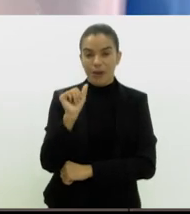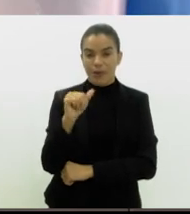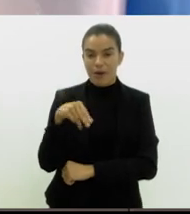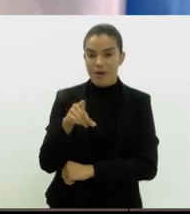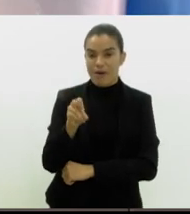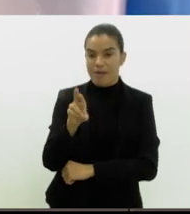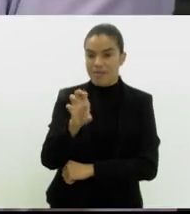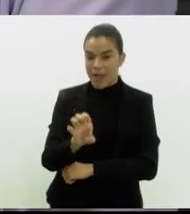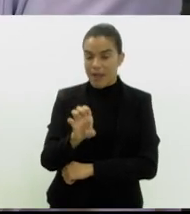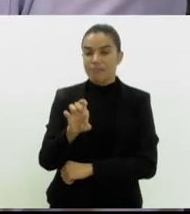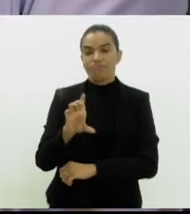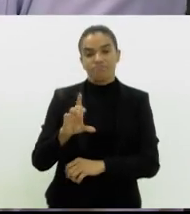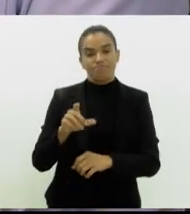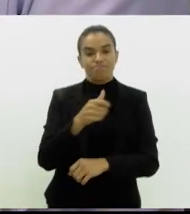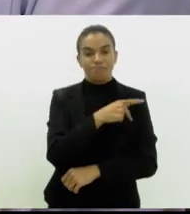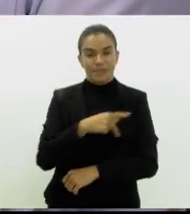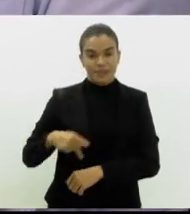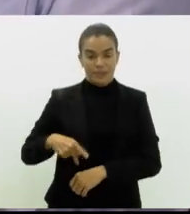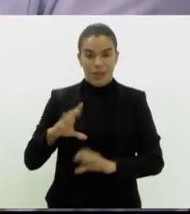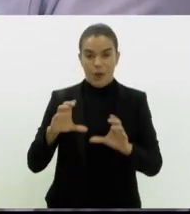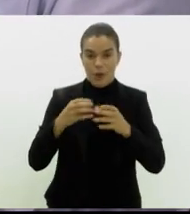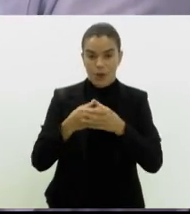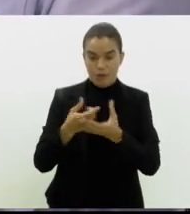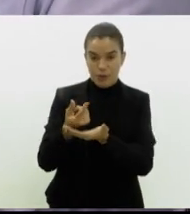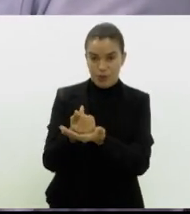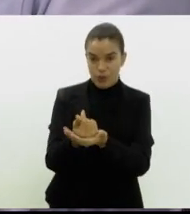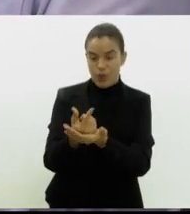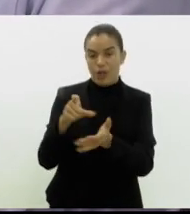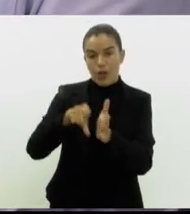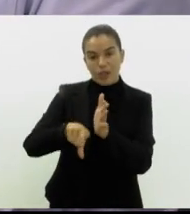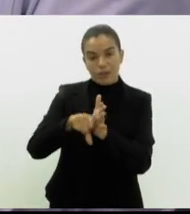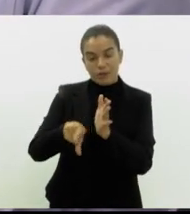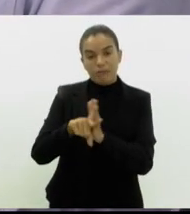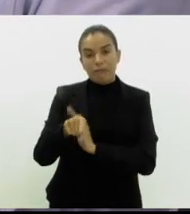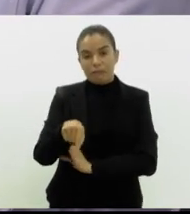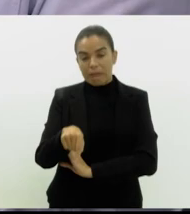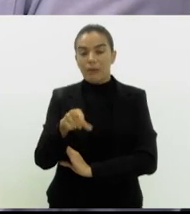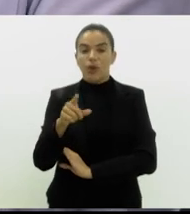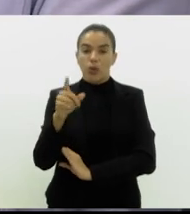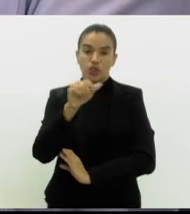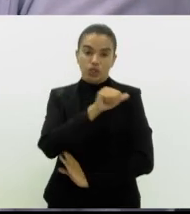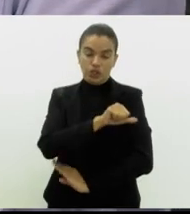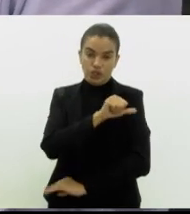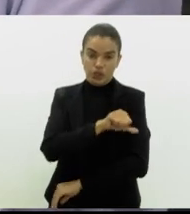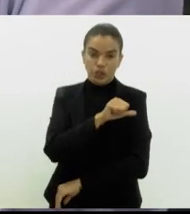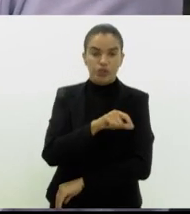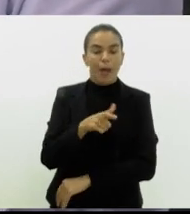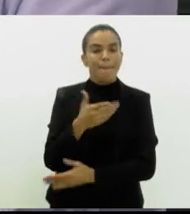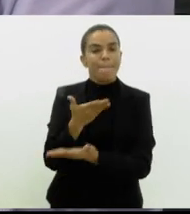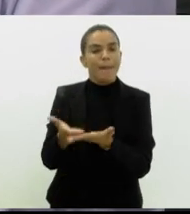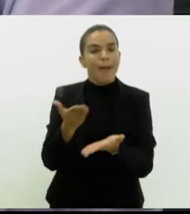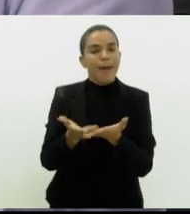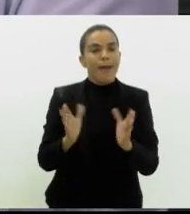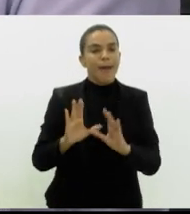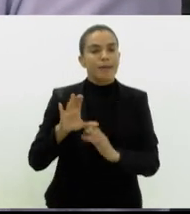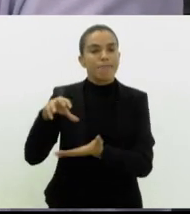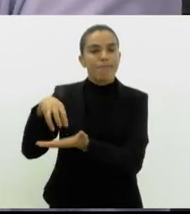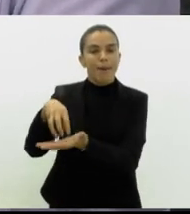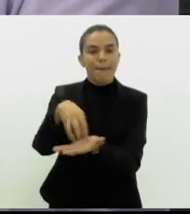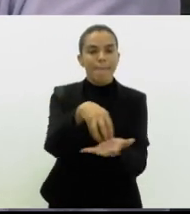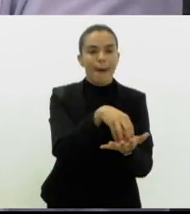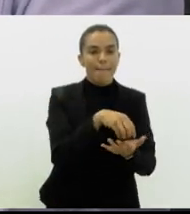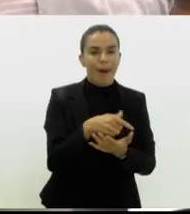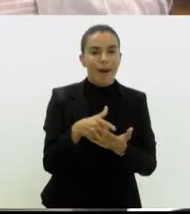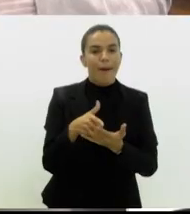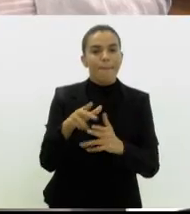Comissão de Orçamento, há no país uma grande carga tributária. O estado do Rio de Janeiro vem perdendo diversos setores para as outras